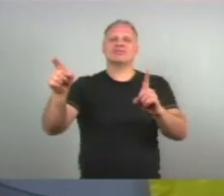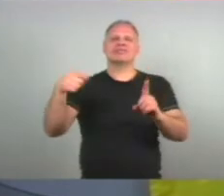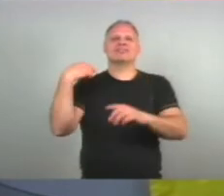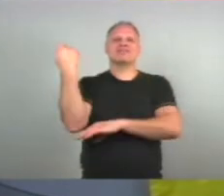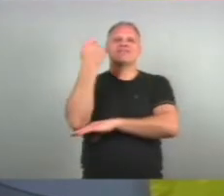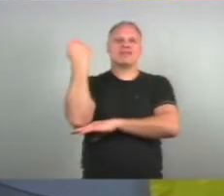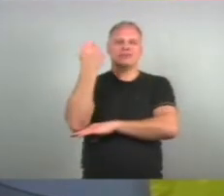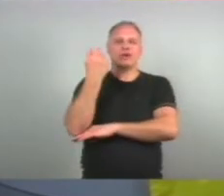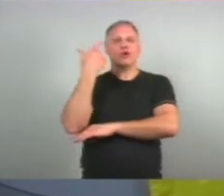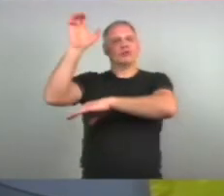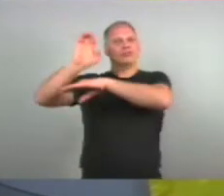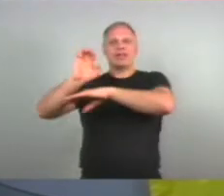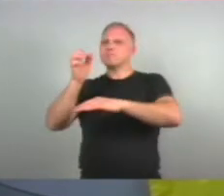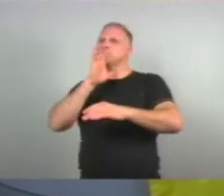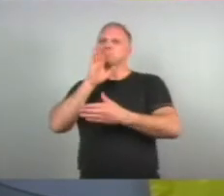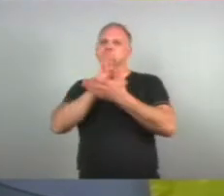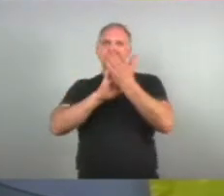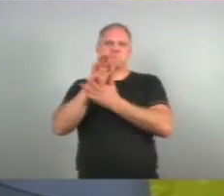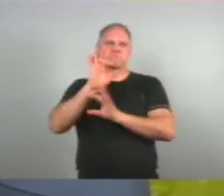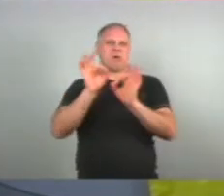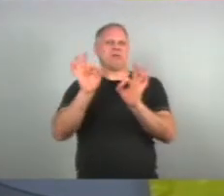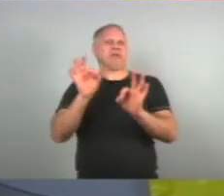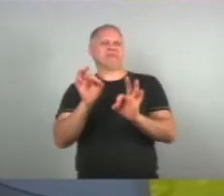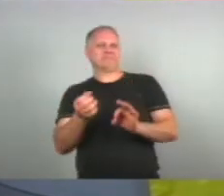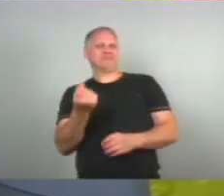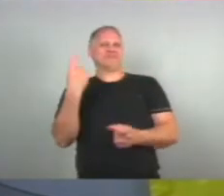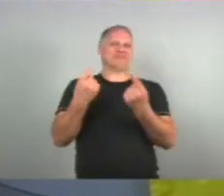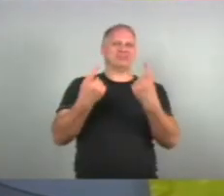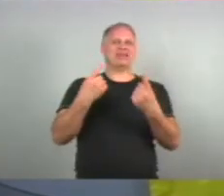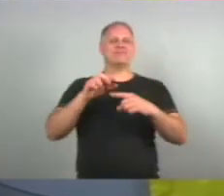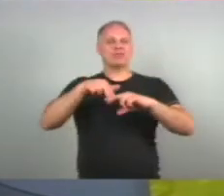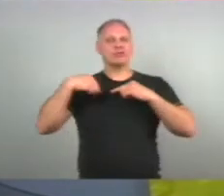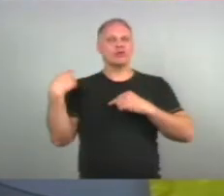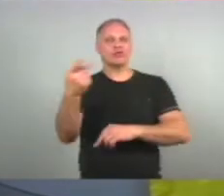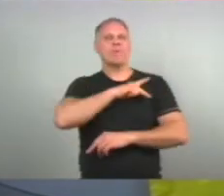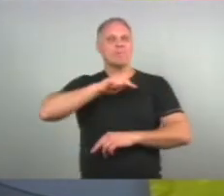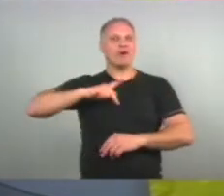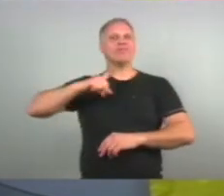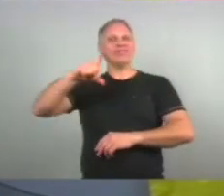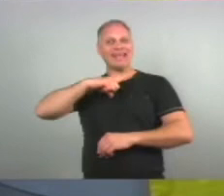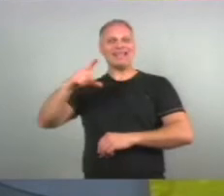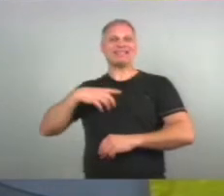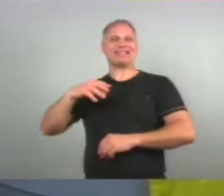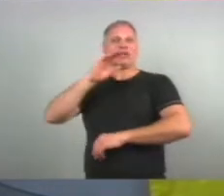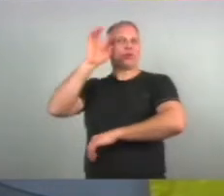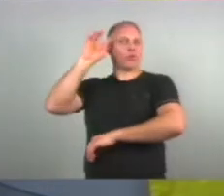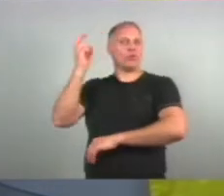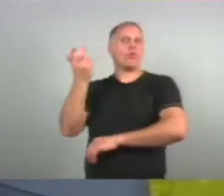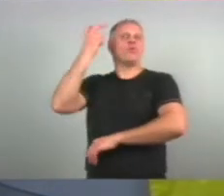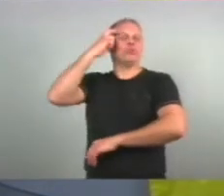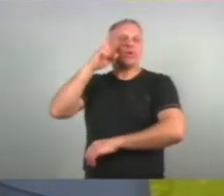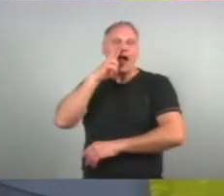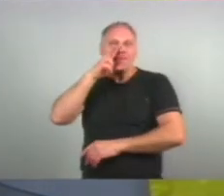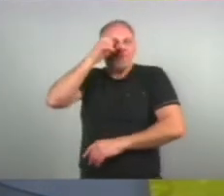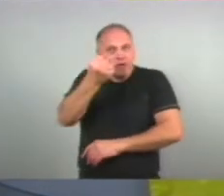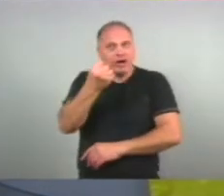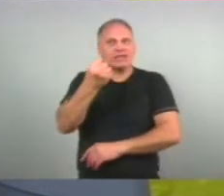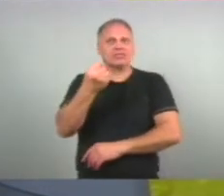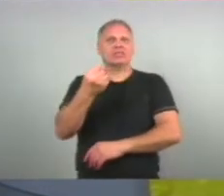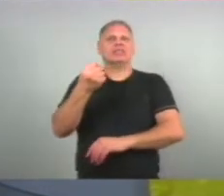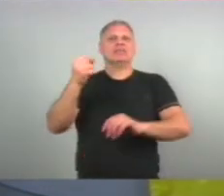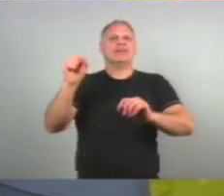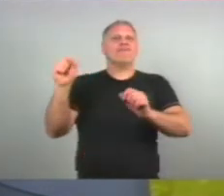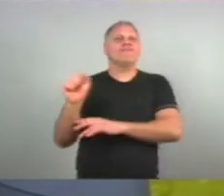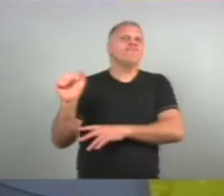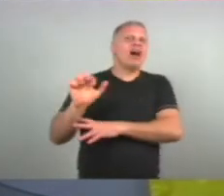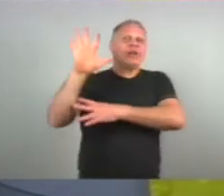estados Nem sempre sabem E o nosso povo Ele tem isso enraizado Principalmente por causa Da Revolução Famoupilha Que foi muito diferente O amor